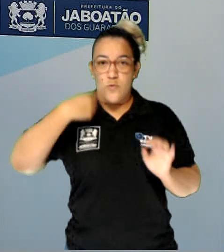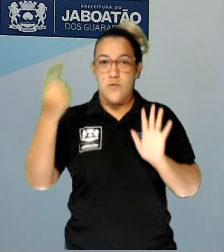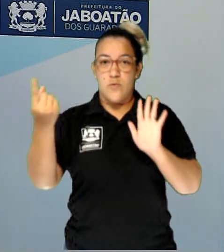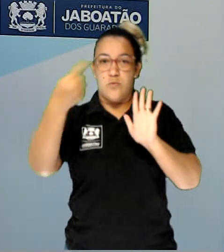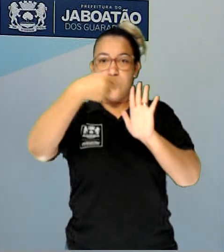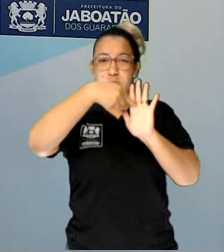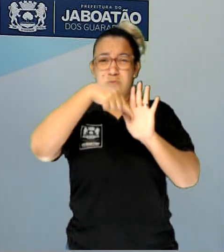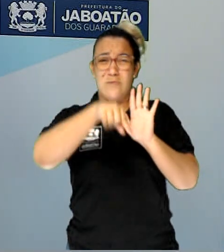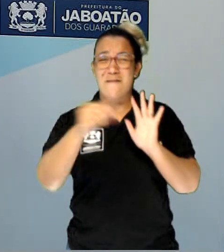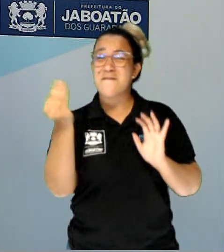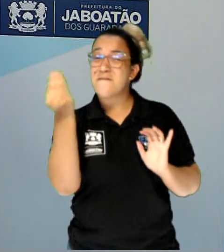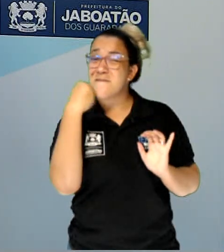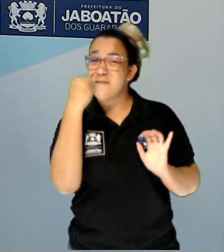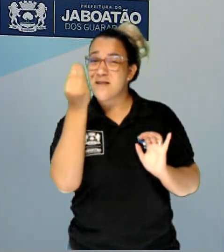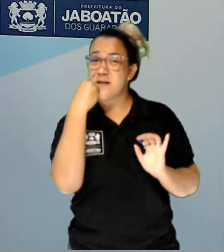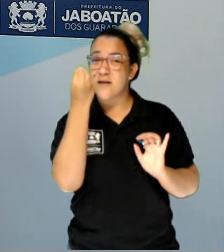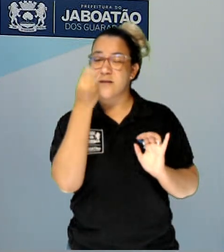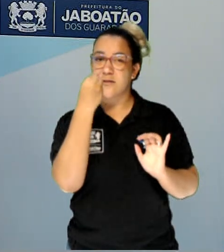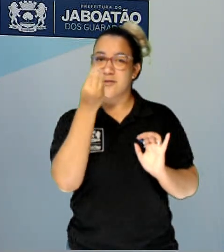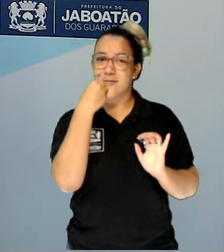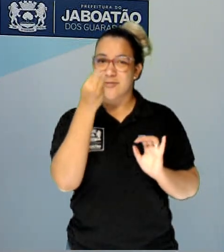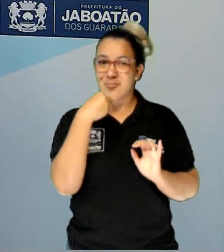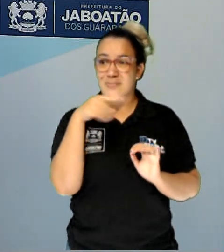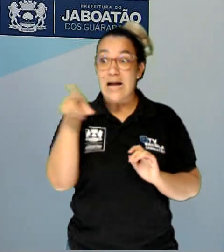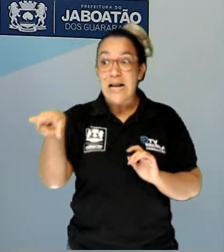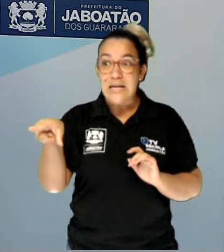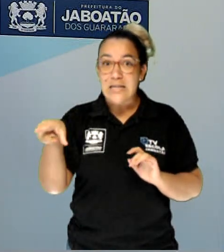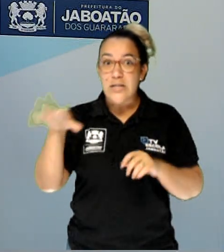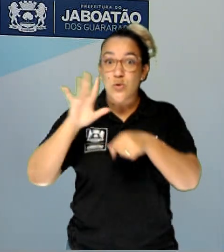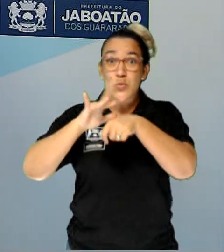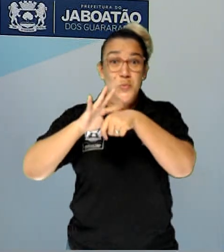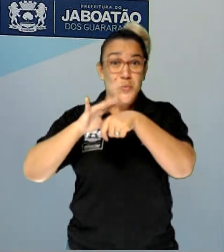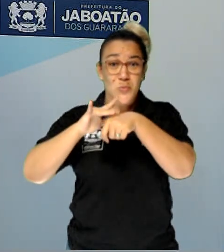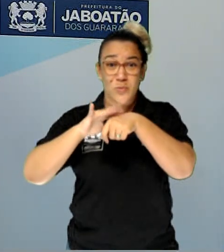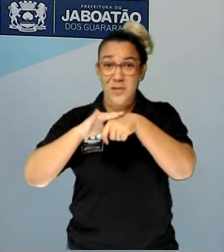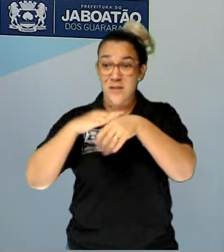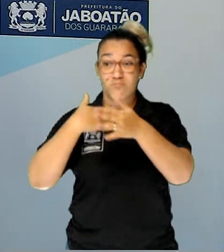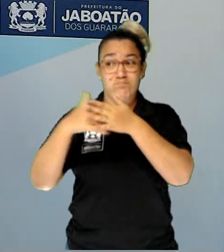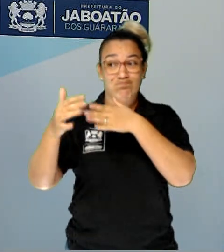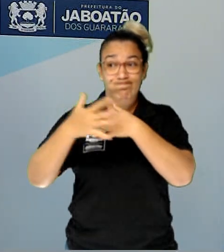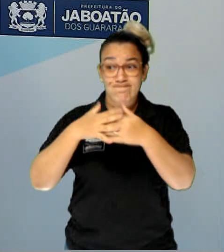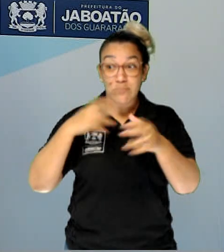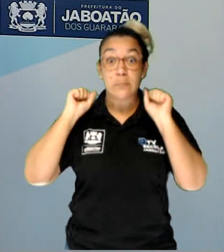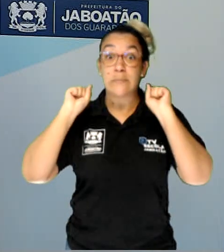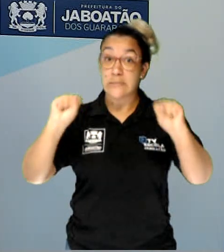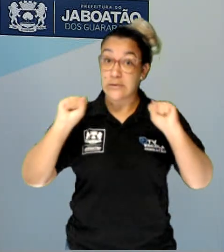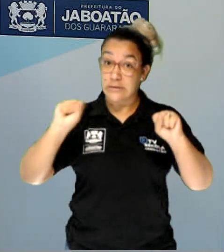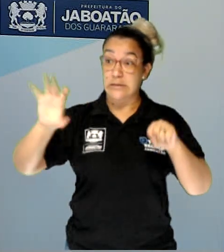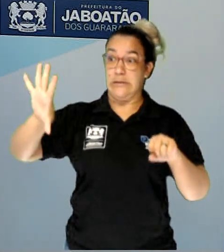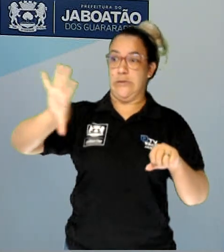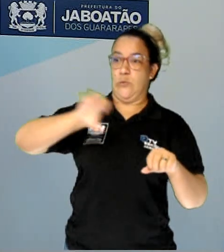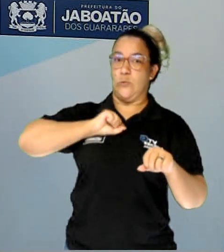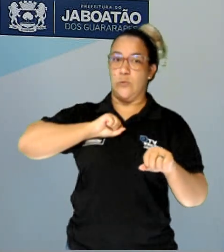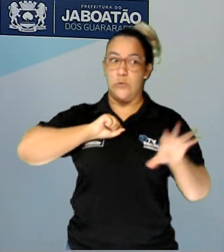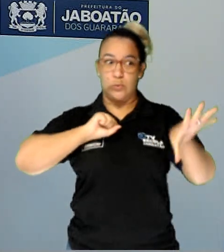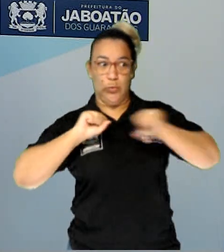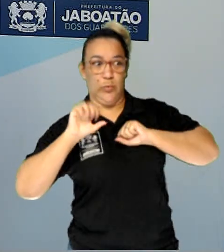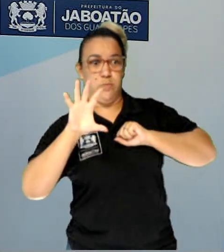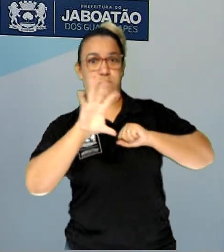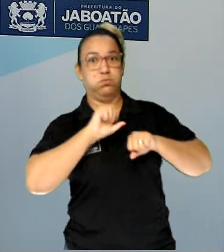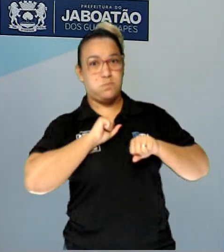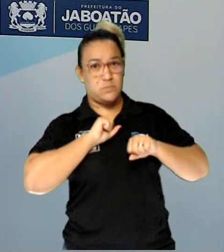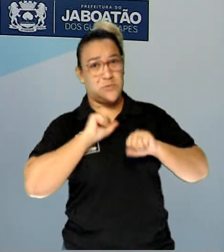defesas estão fracas, então fica muito mais fácil invadir o seu corpo. E tem uma doença que, às vezes, é uma doença